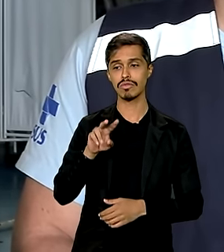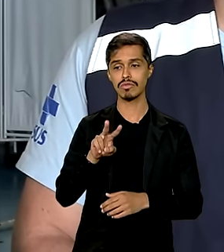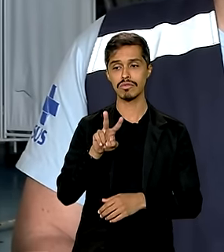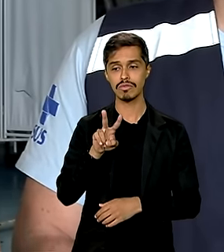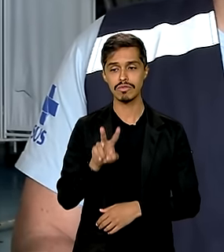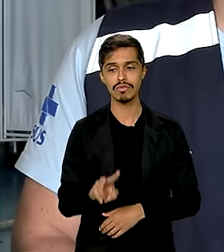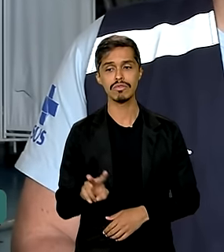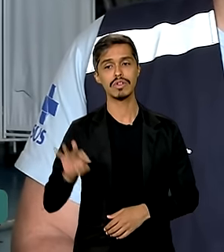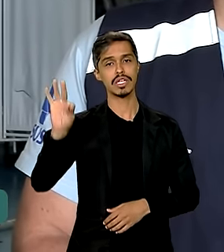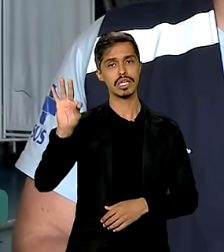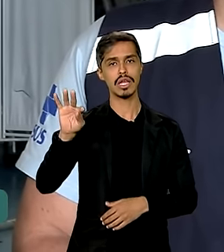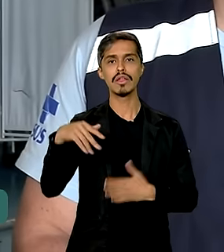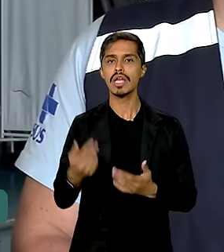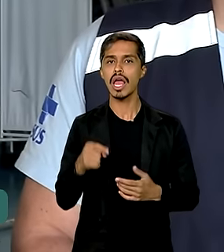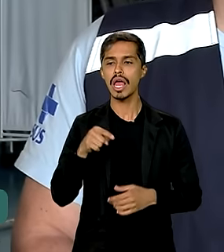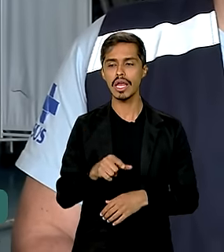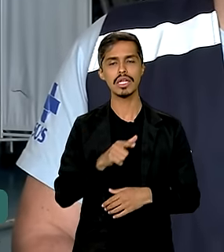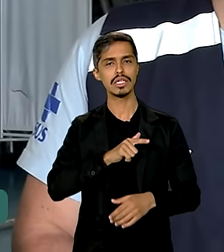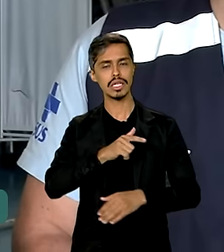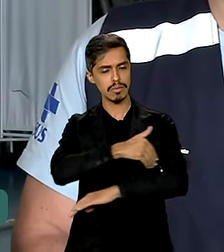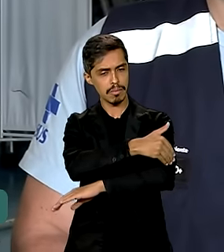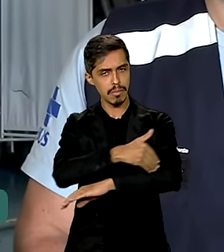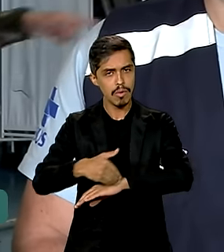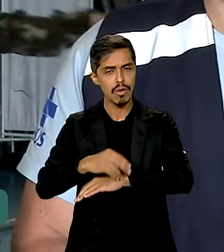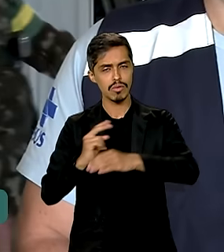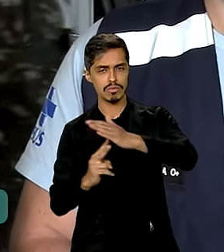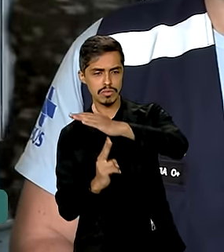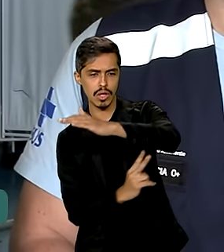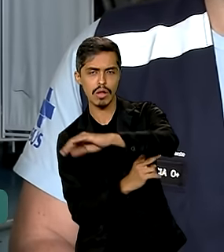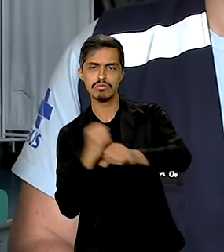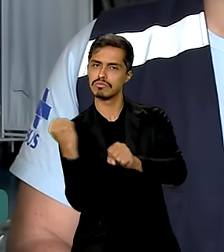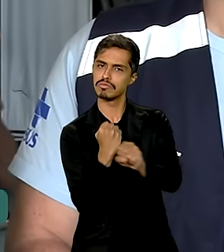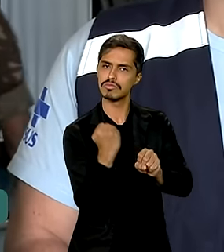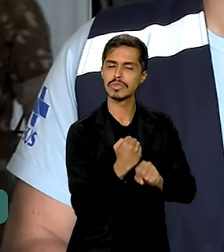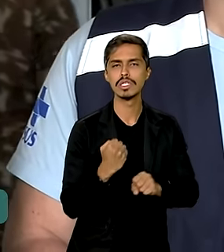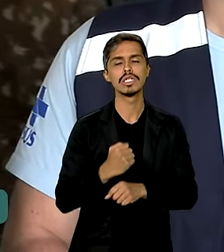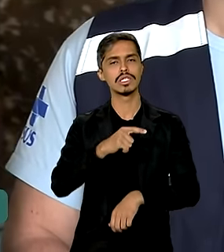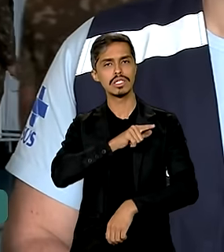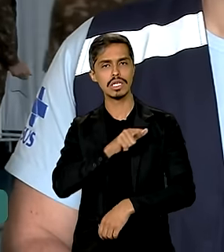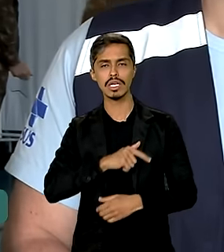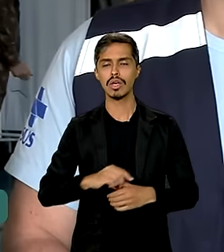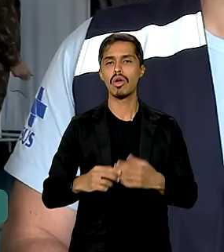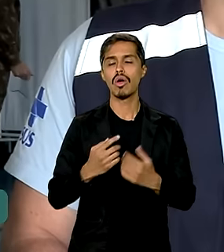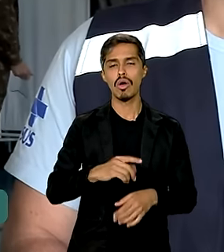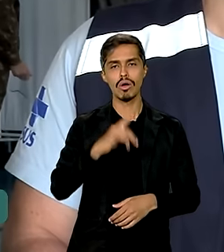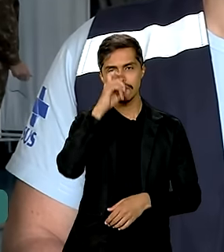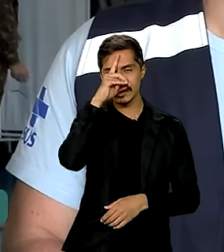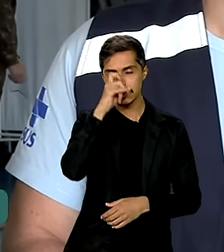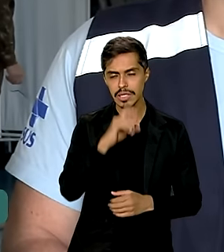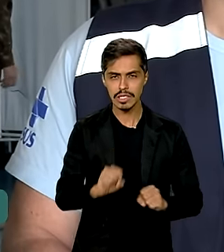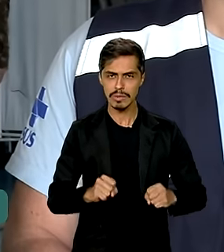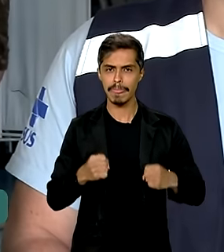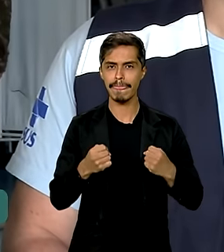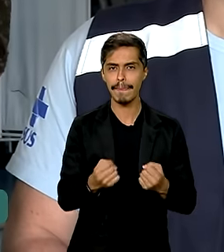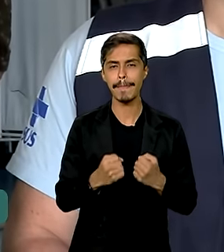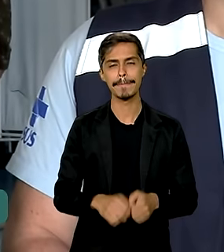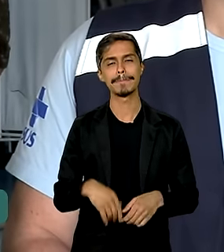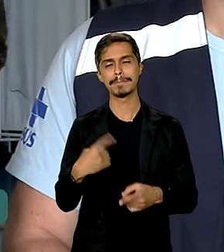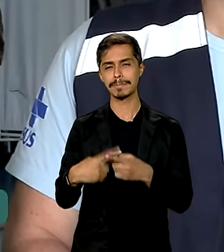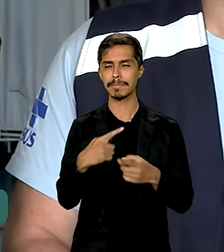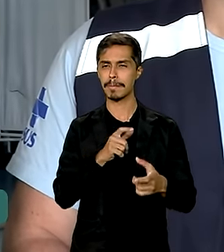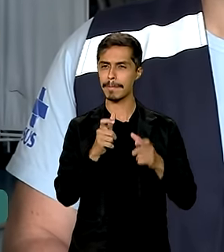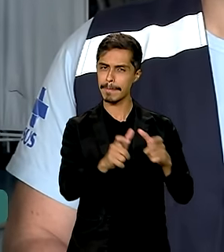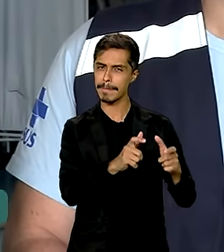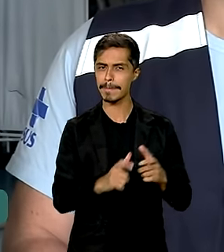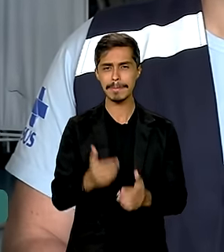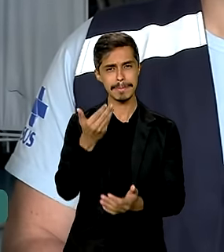pontes e estradas reconstruídas. Há também hospitais de campanha, que atendem as cidades que perderam as unidades de